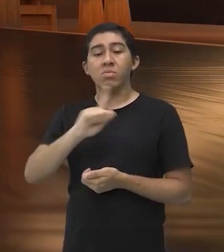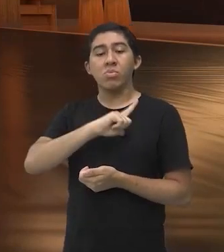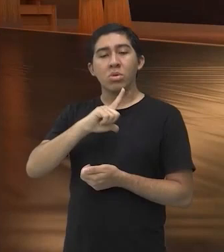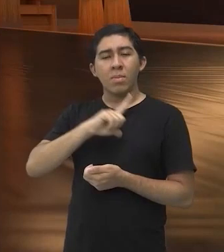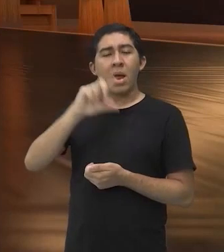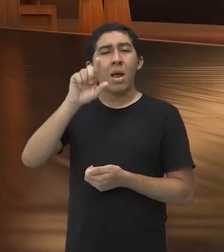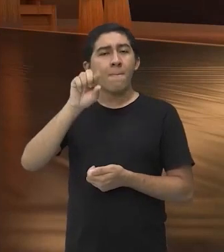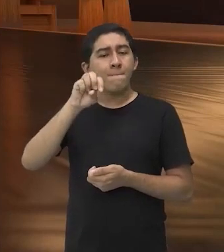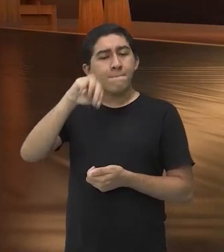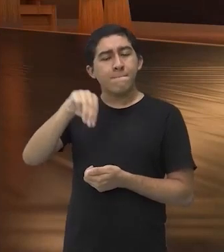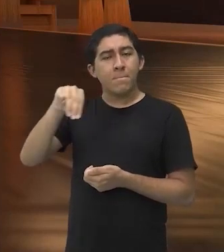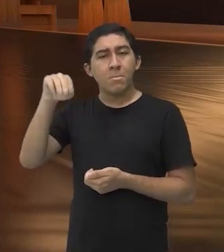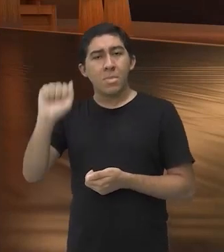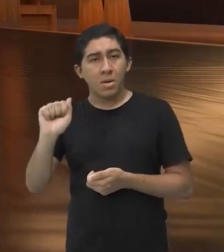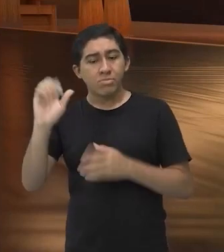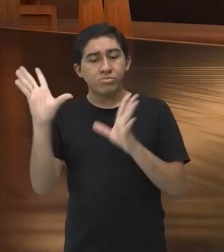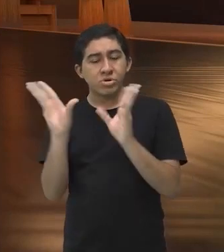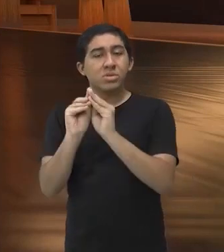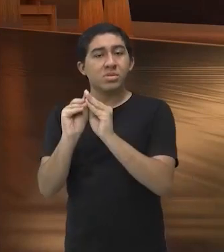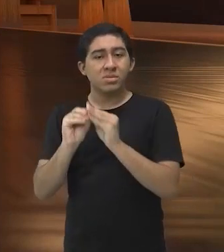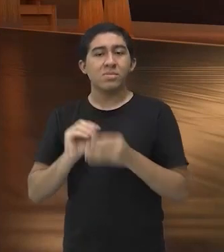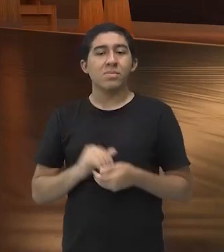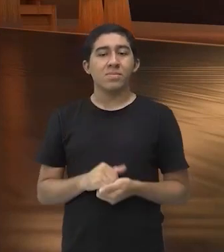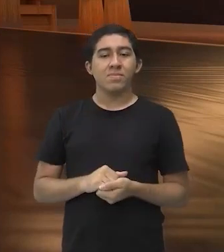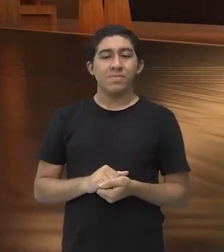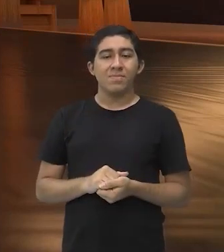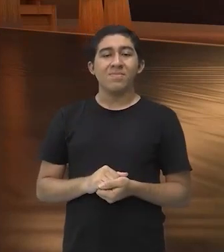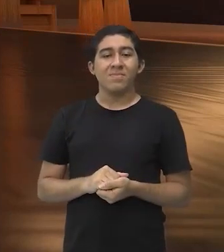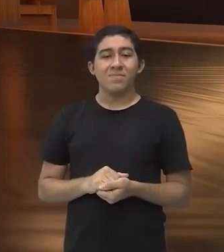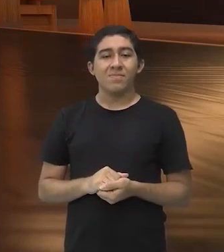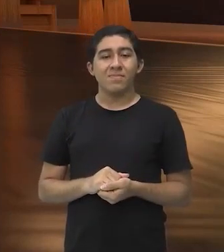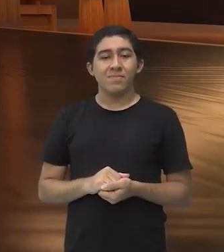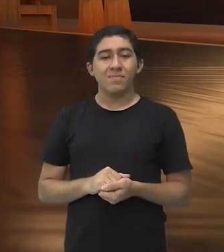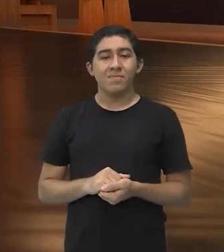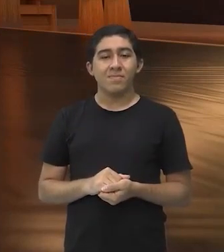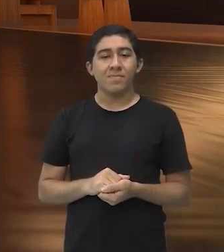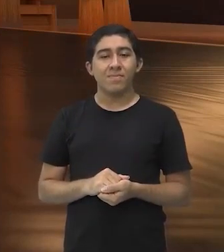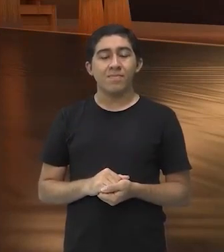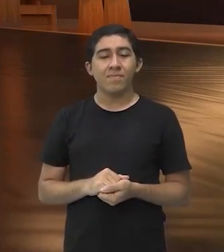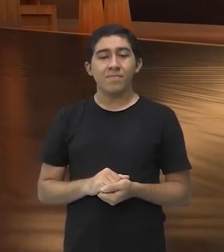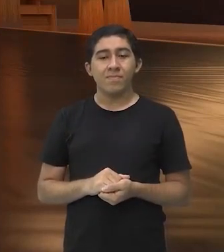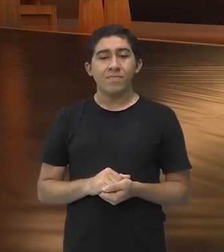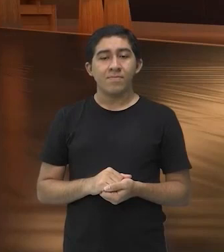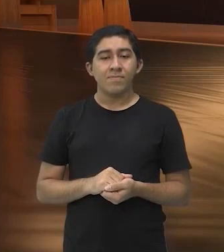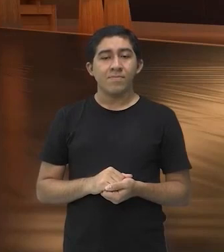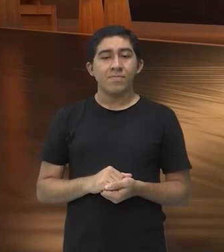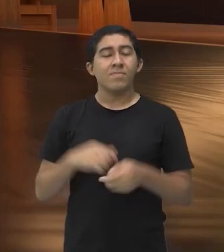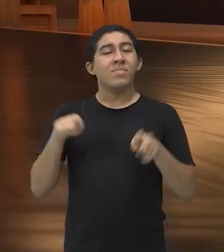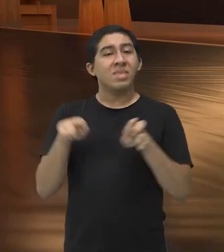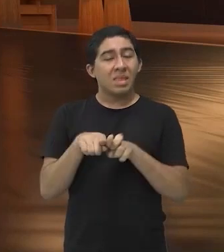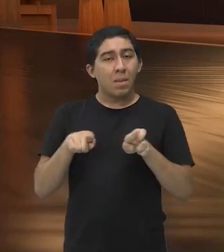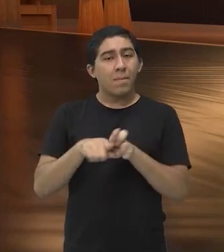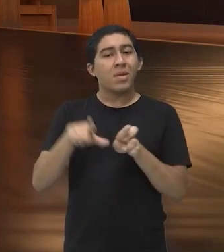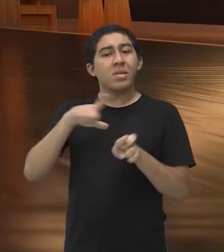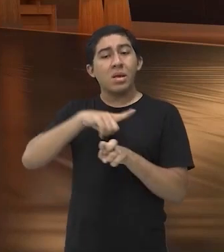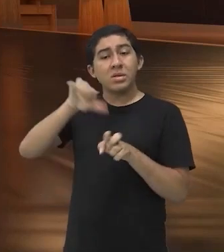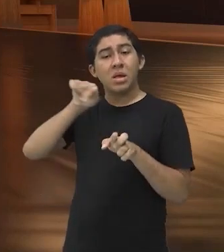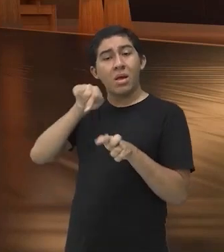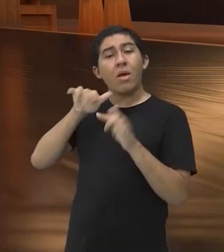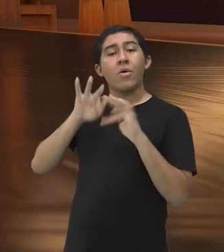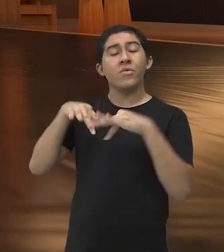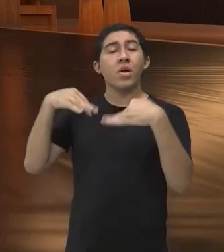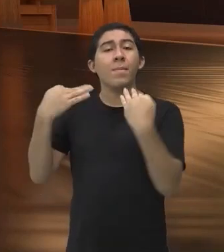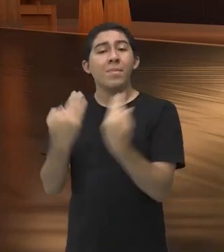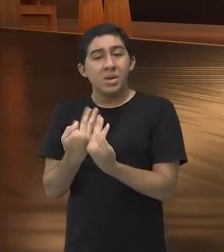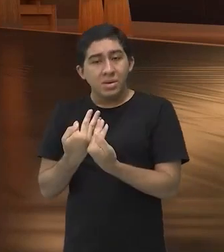mix de artes marciais, tá bom? E aí a família Grace também, o segundo ponto que não aparece